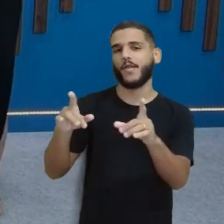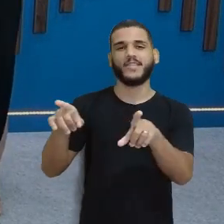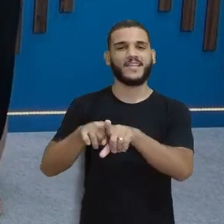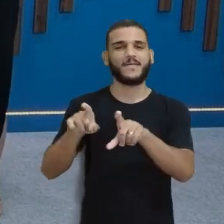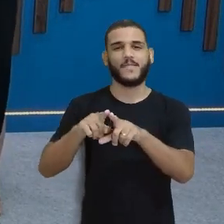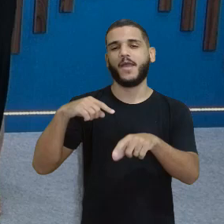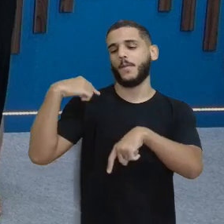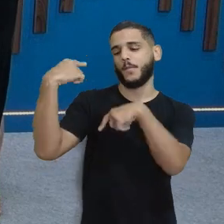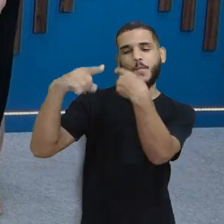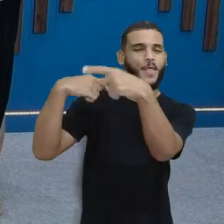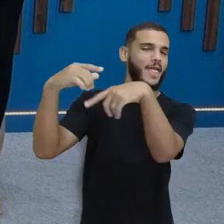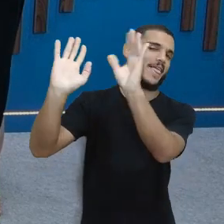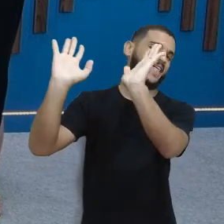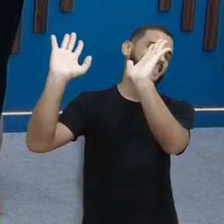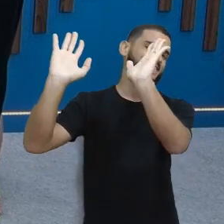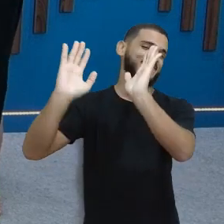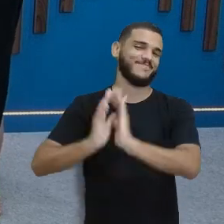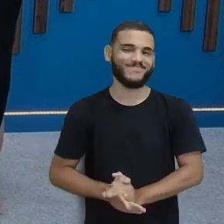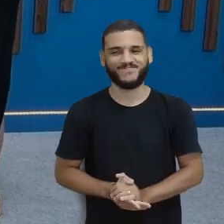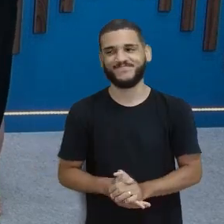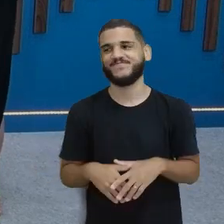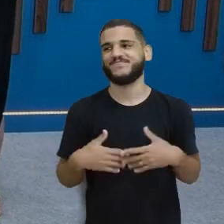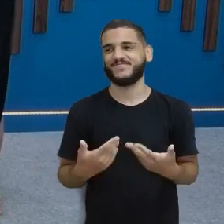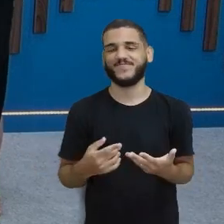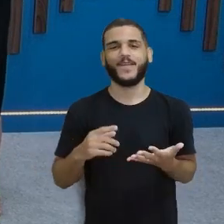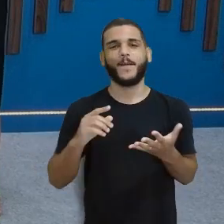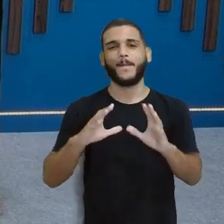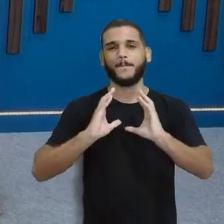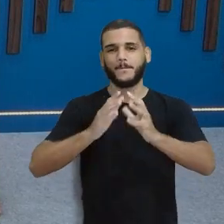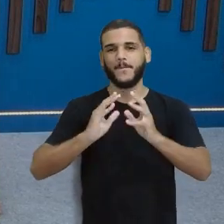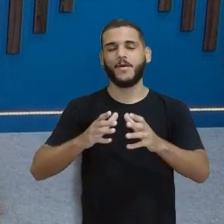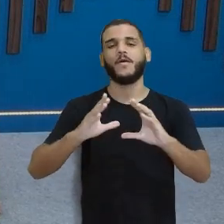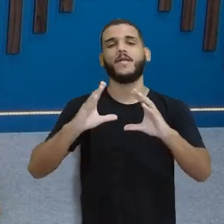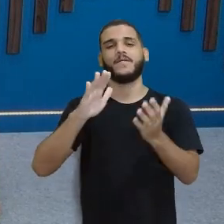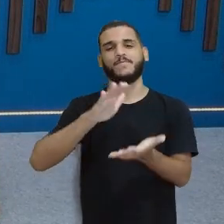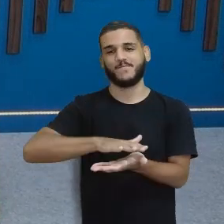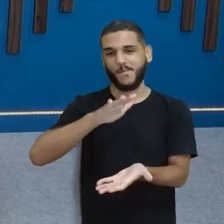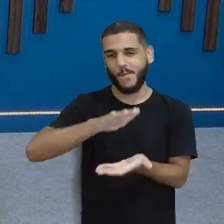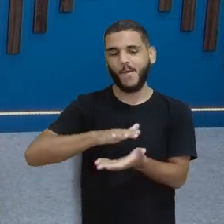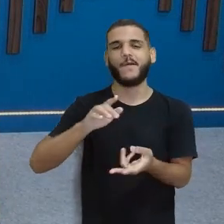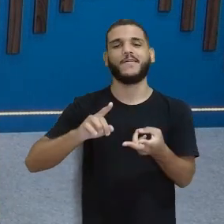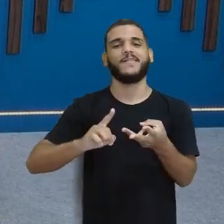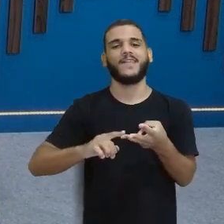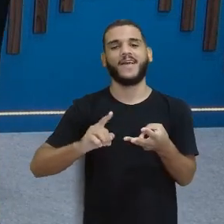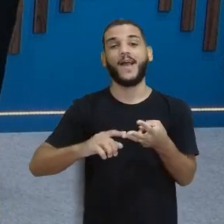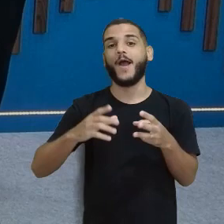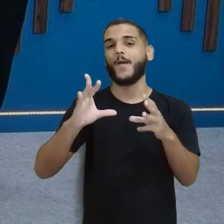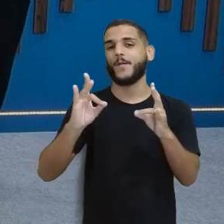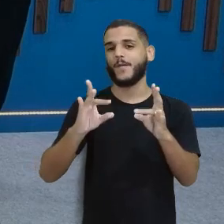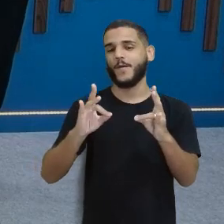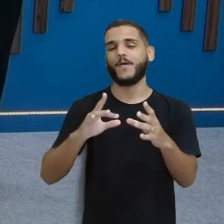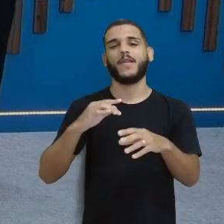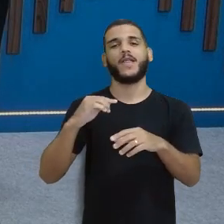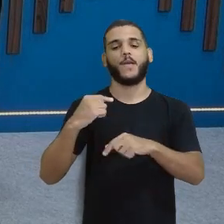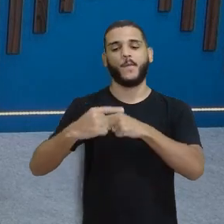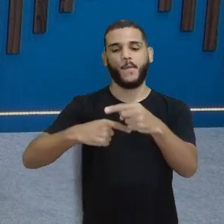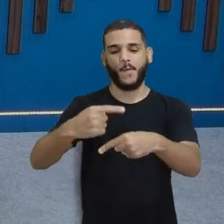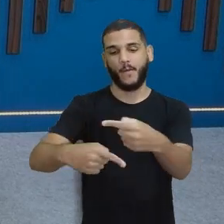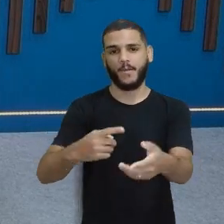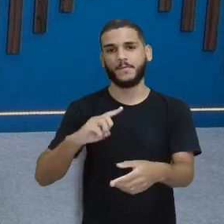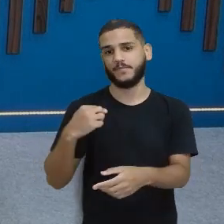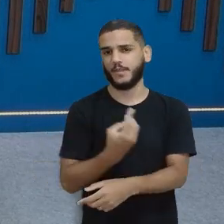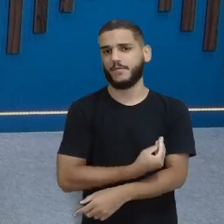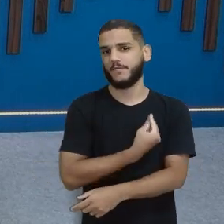que deixa rolar, olha aí! Bola, mola, cola, rola! Eita! Olha aí, já perceberam que estamos aqui